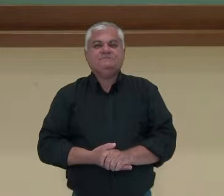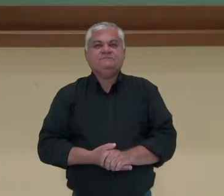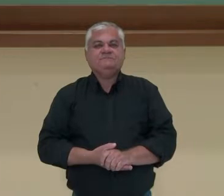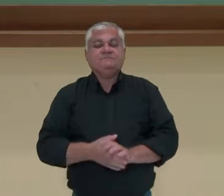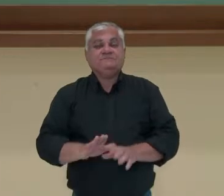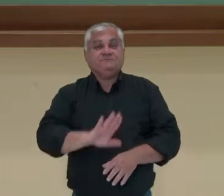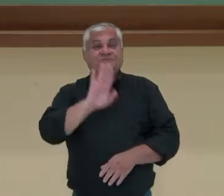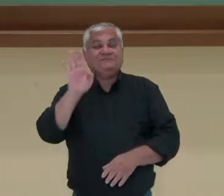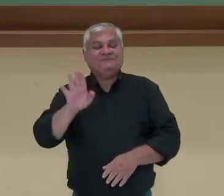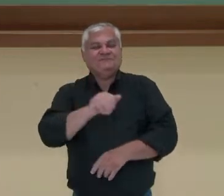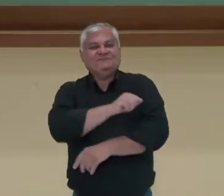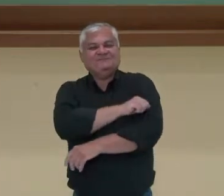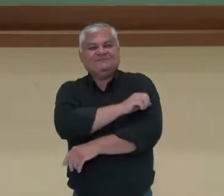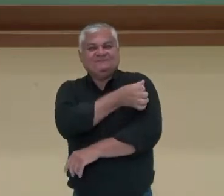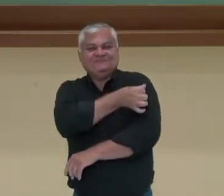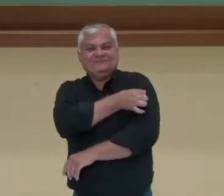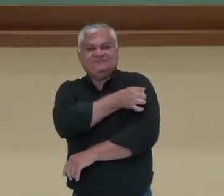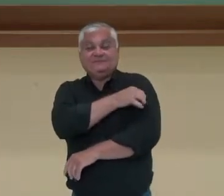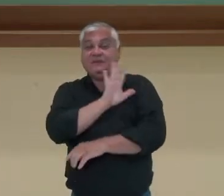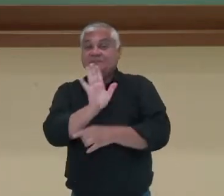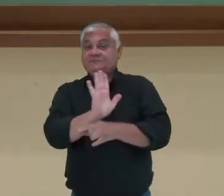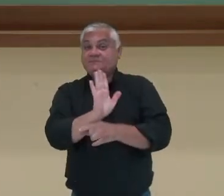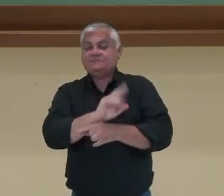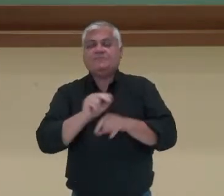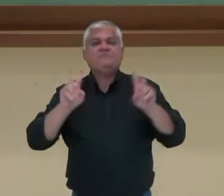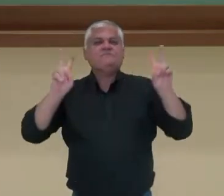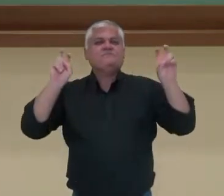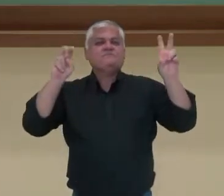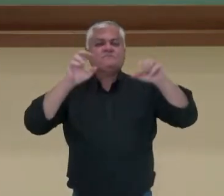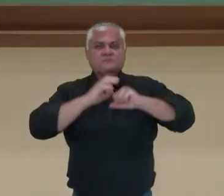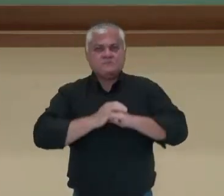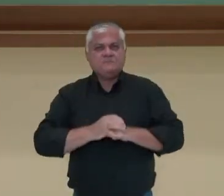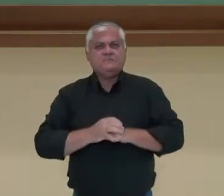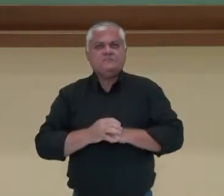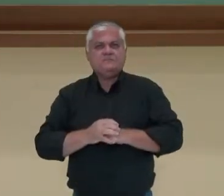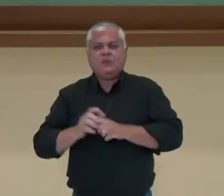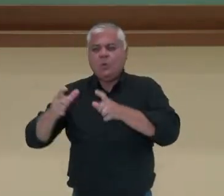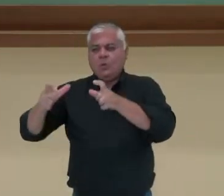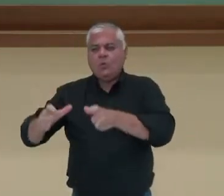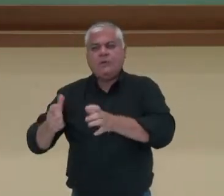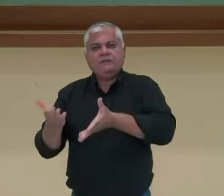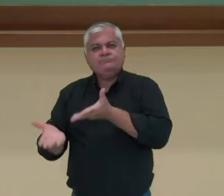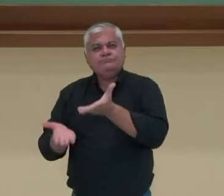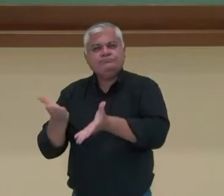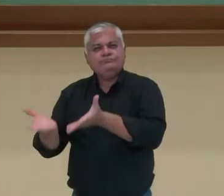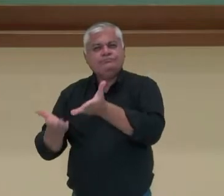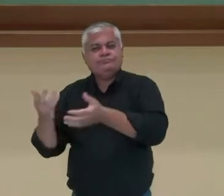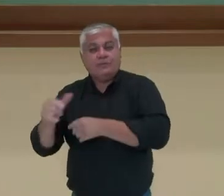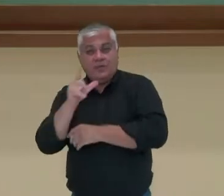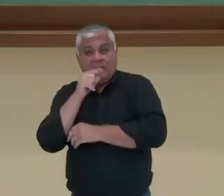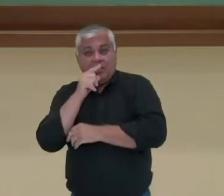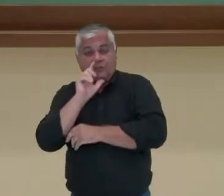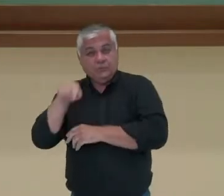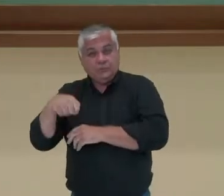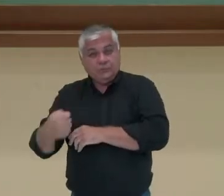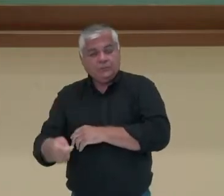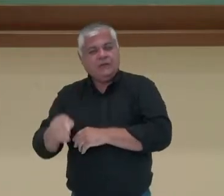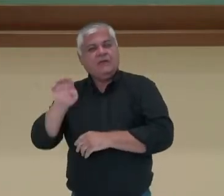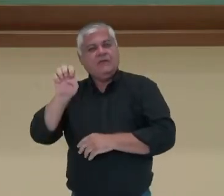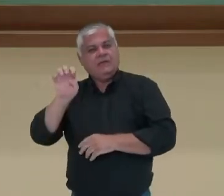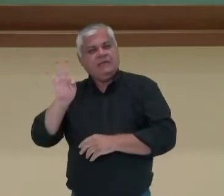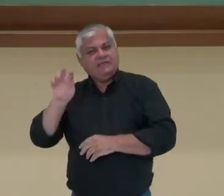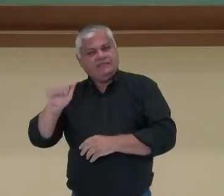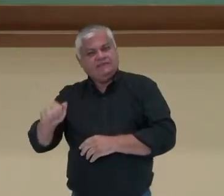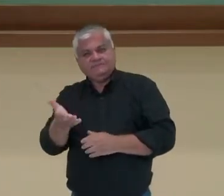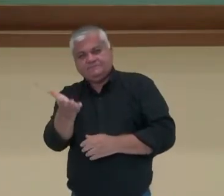Olá, estudantes do sexto ano! Nesse vídeo nós vamos falar sobre a estação de tratamento de água, a ETA. Então